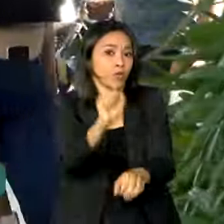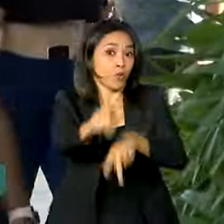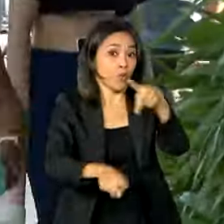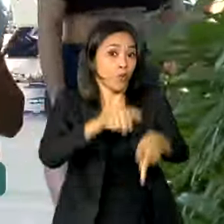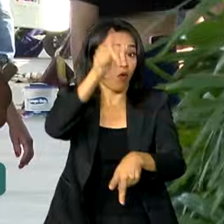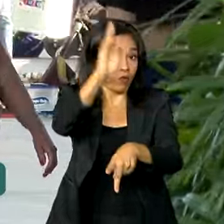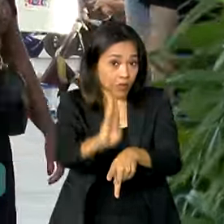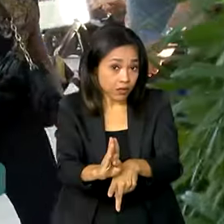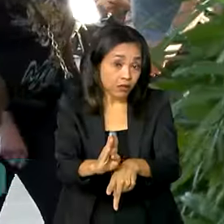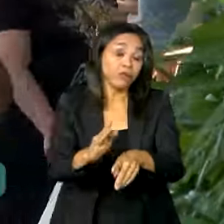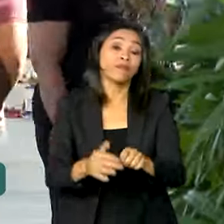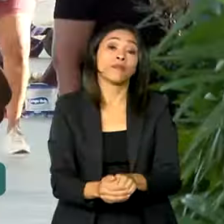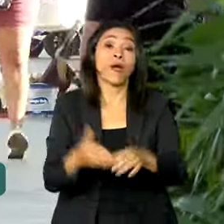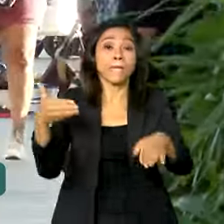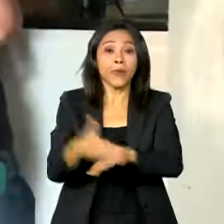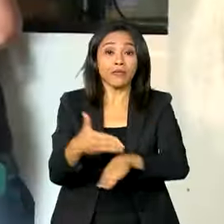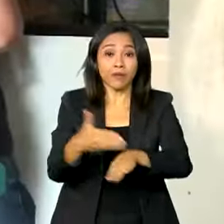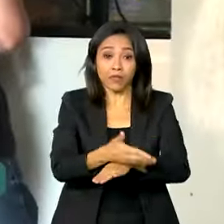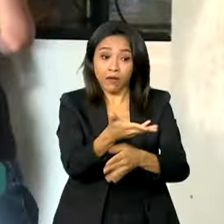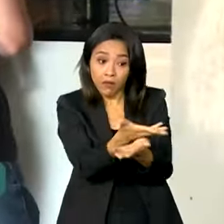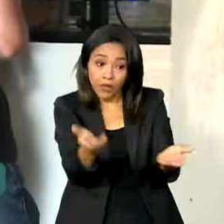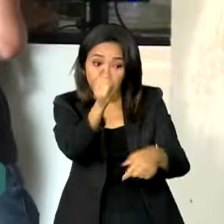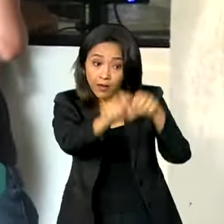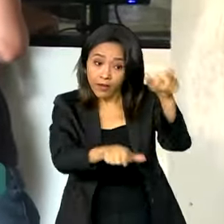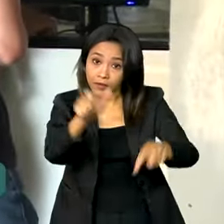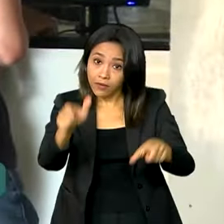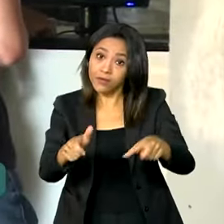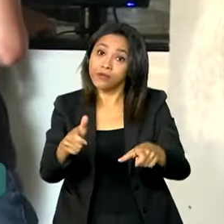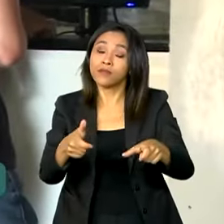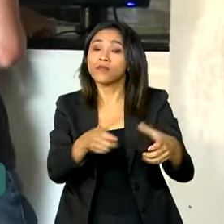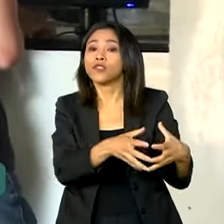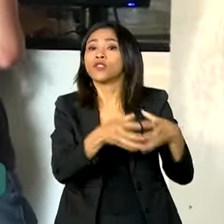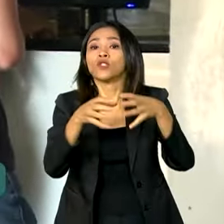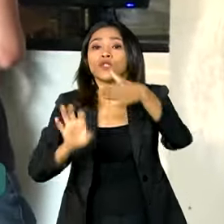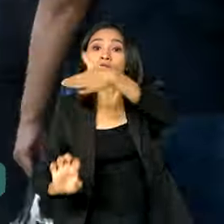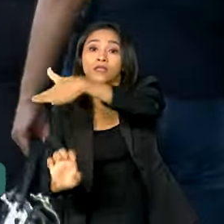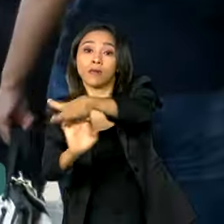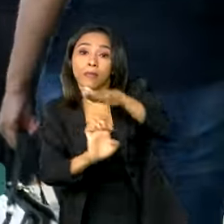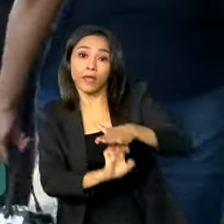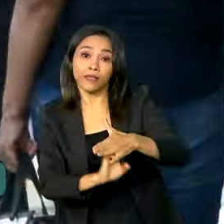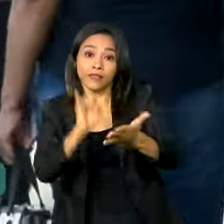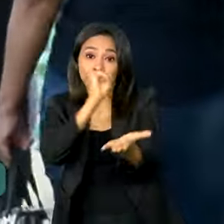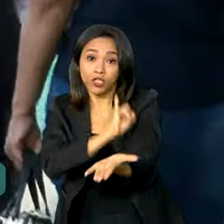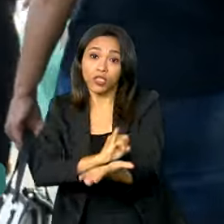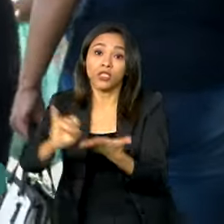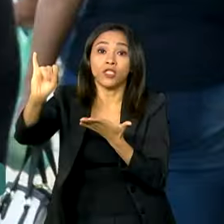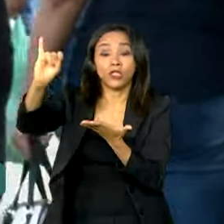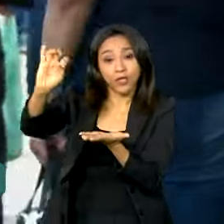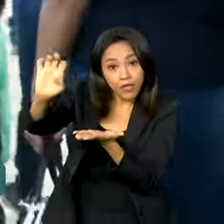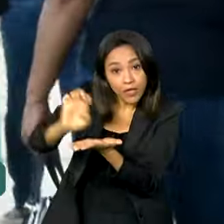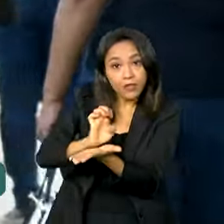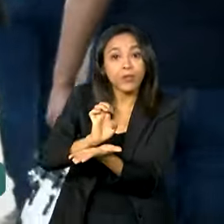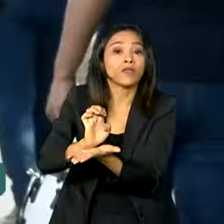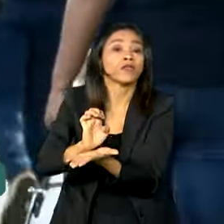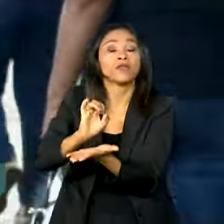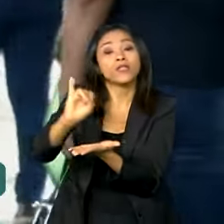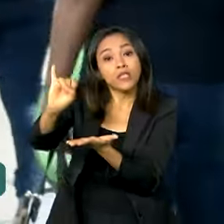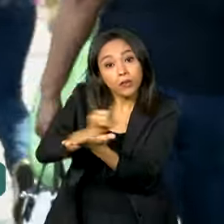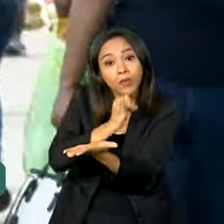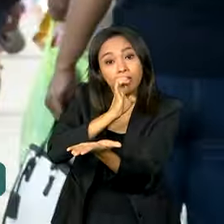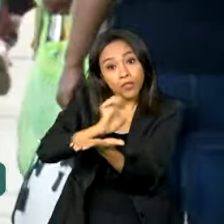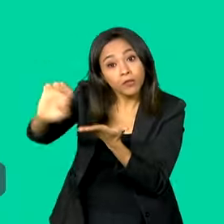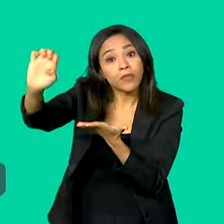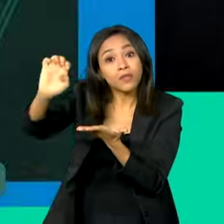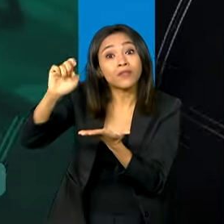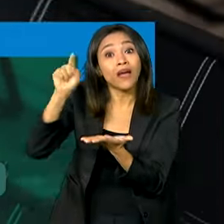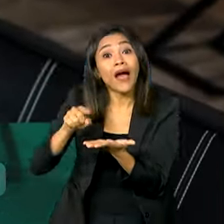brasileira, a participação dela no mercado de exportações e importações ainda é muito